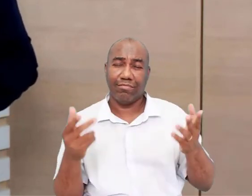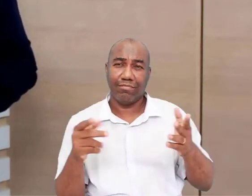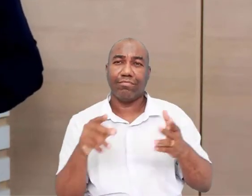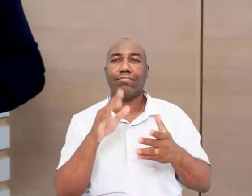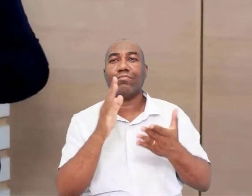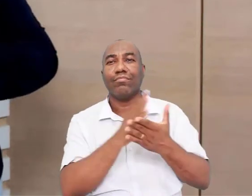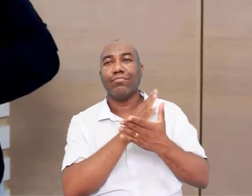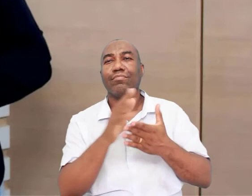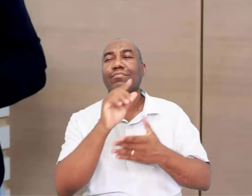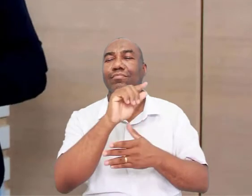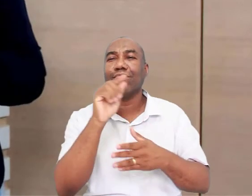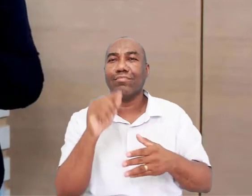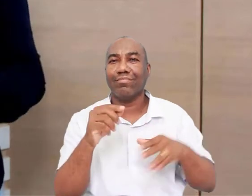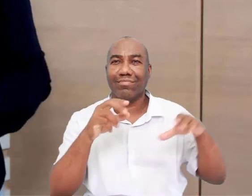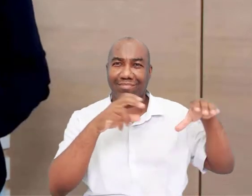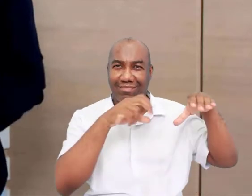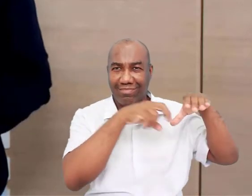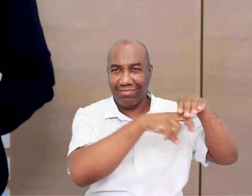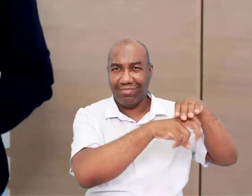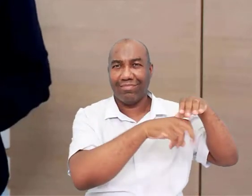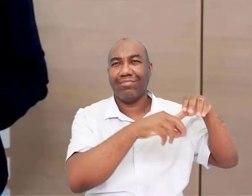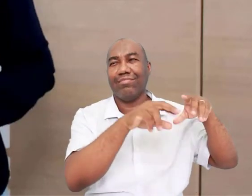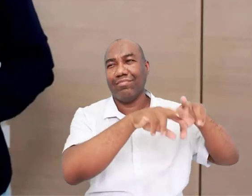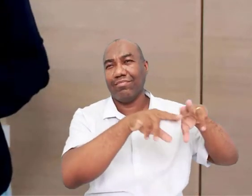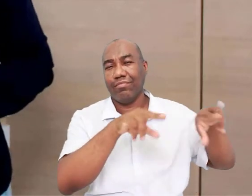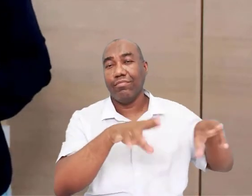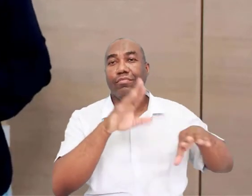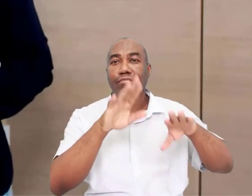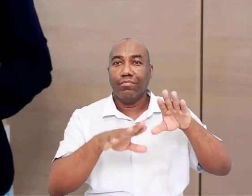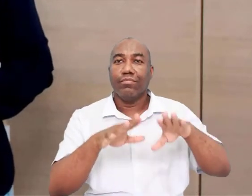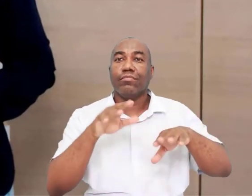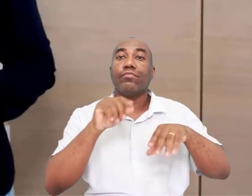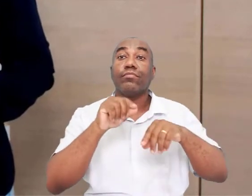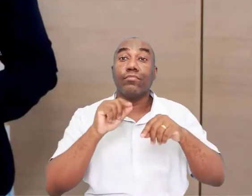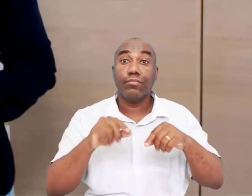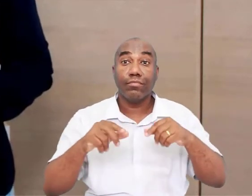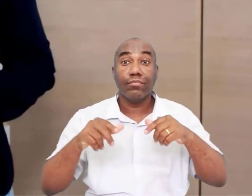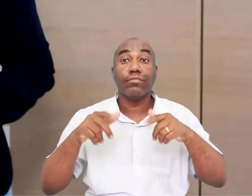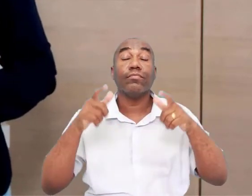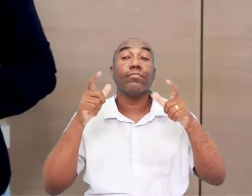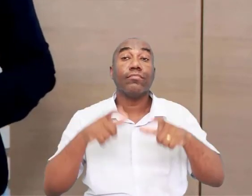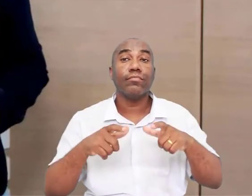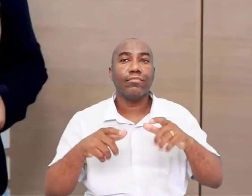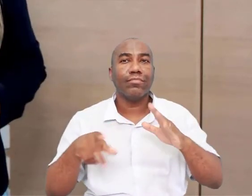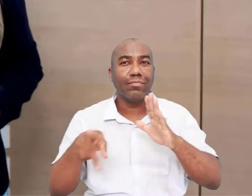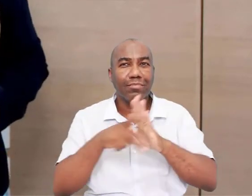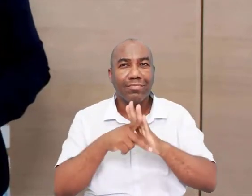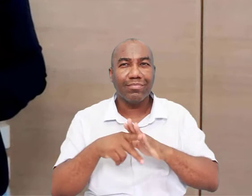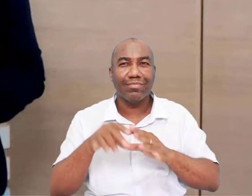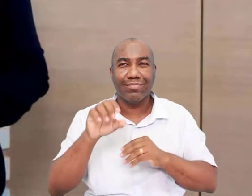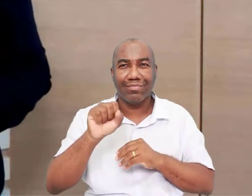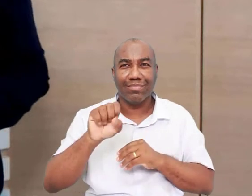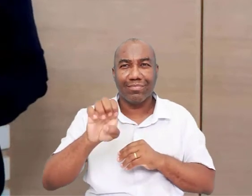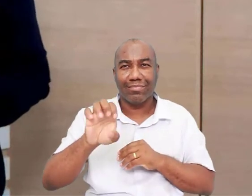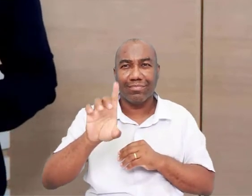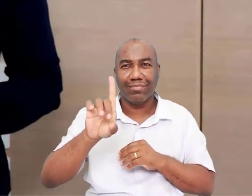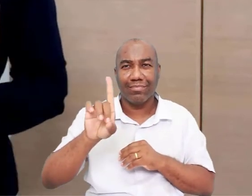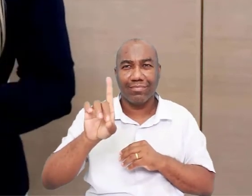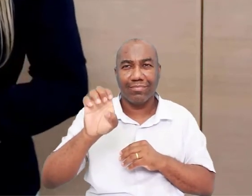existiam algumas cavernas que eles praticavam rituais de magia. Mas não a vivência deles dentro dessas cavernas. Só se fosse muito rasa, né?